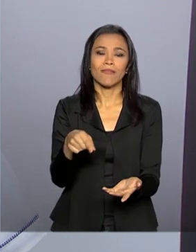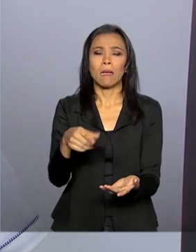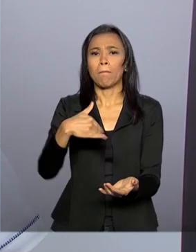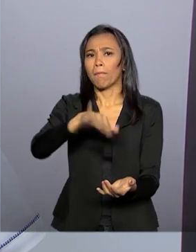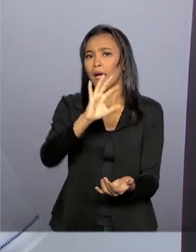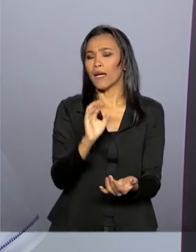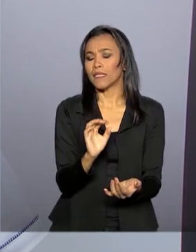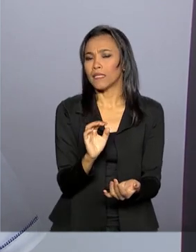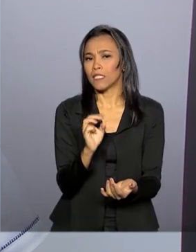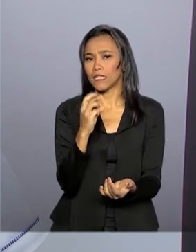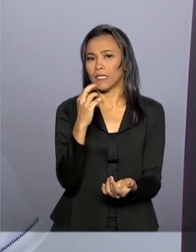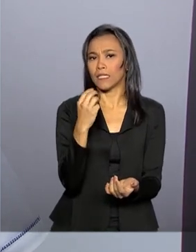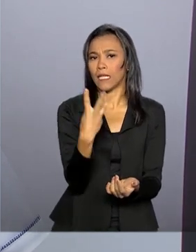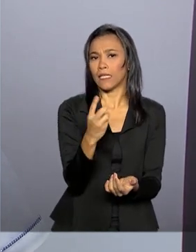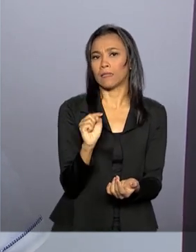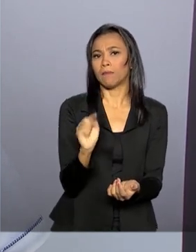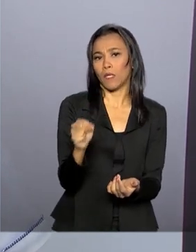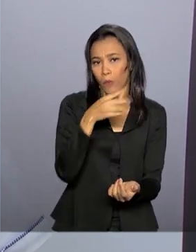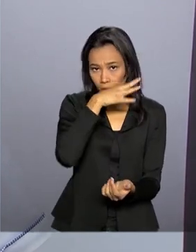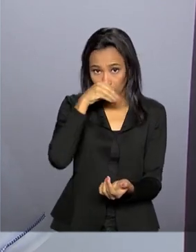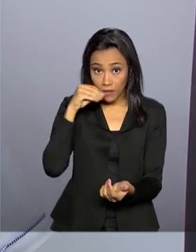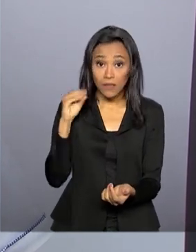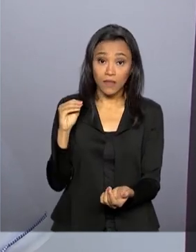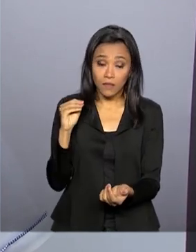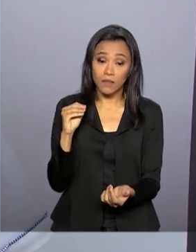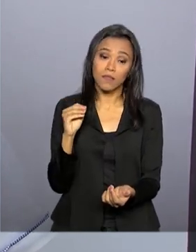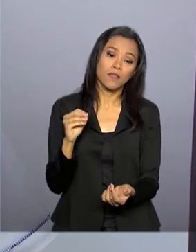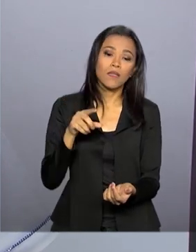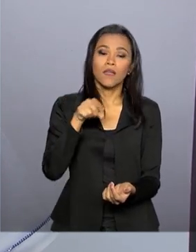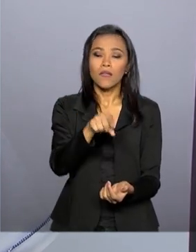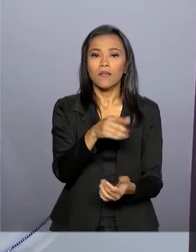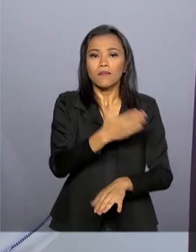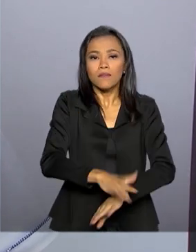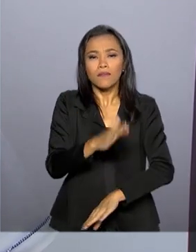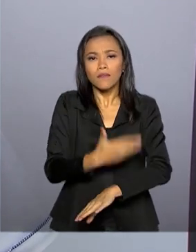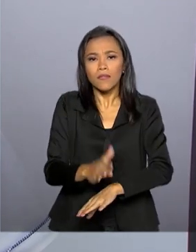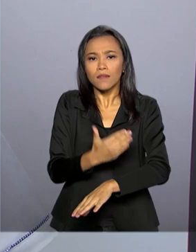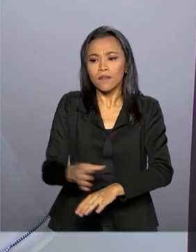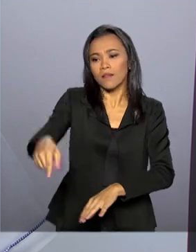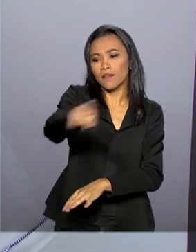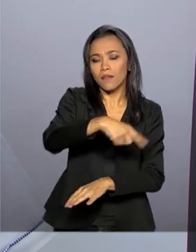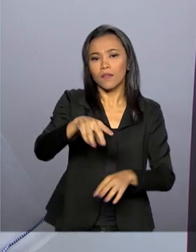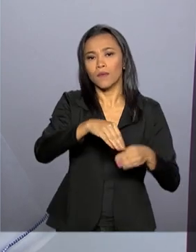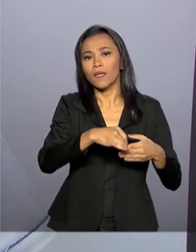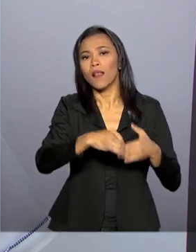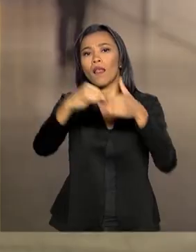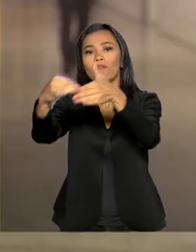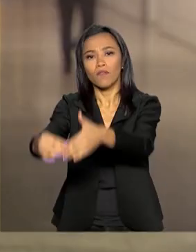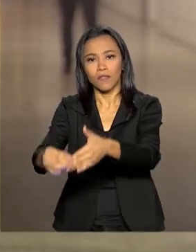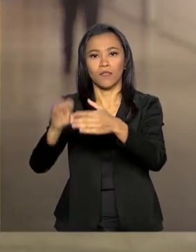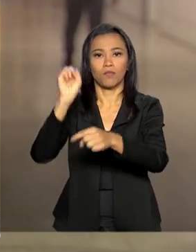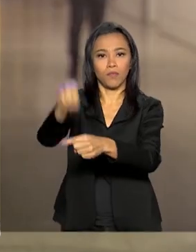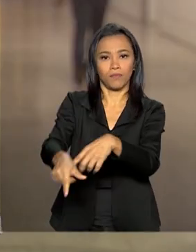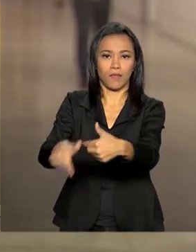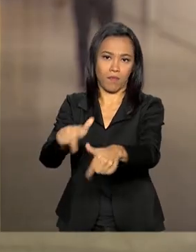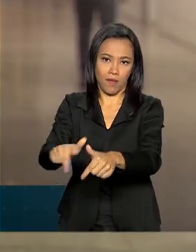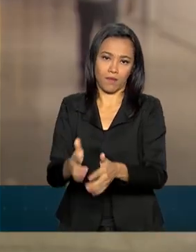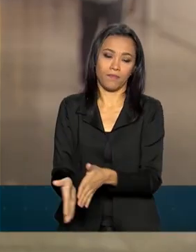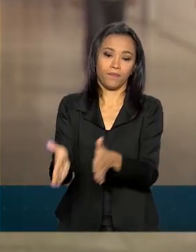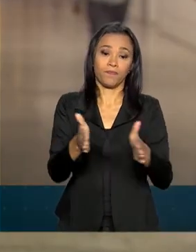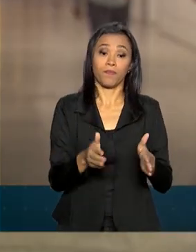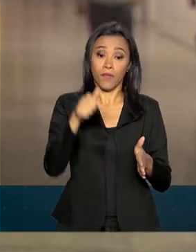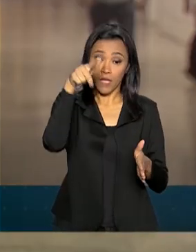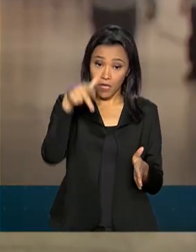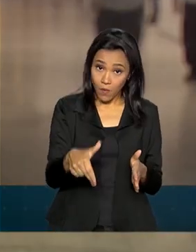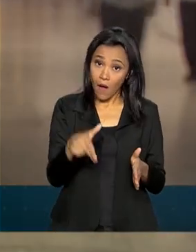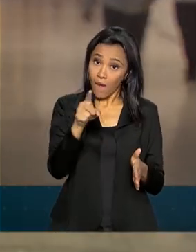de 3 mil adolescentes e fazendo essa capacitação e encaminhando ao mercado de trabalho. Assim como a Casa